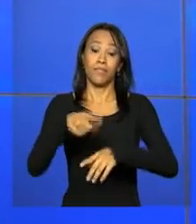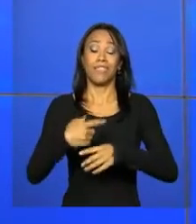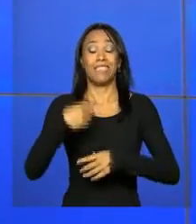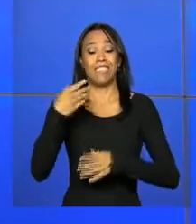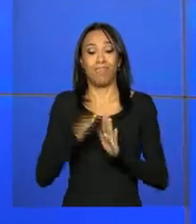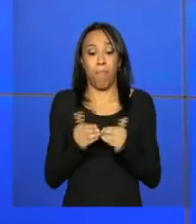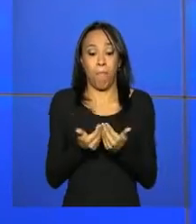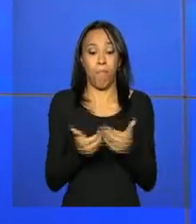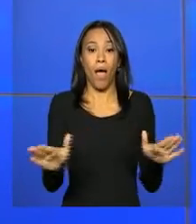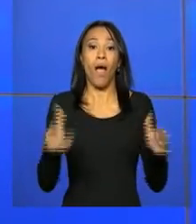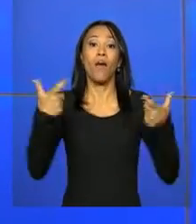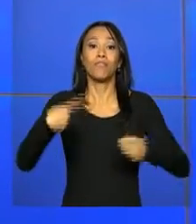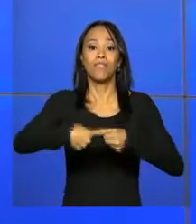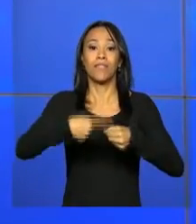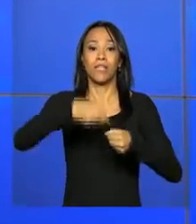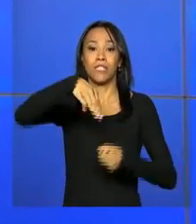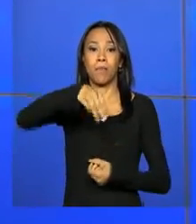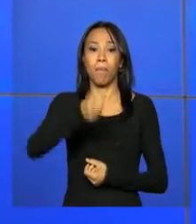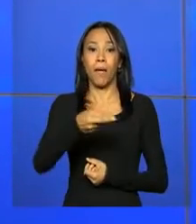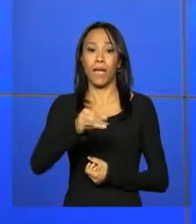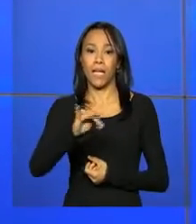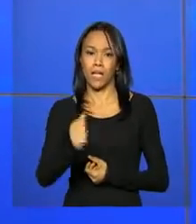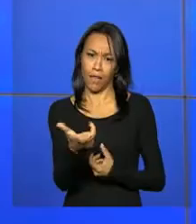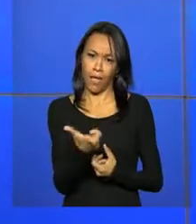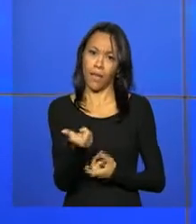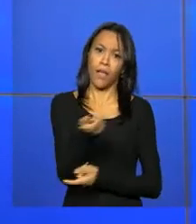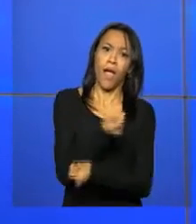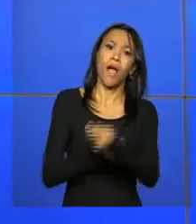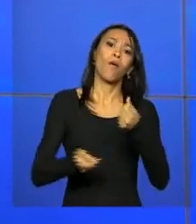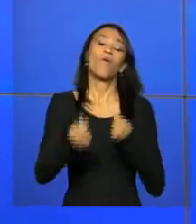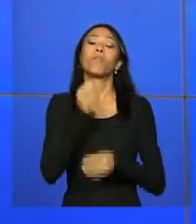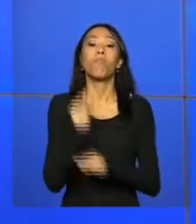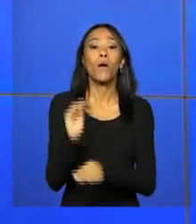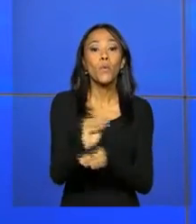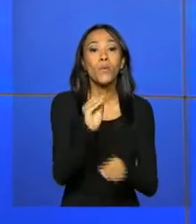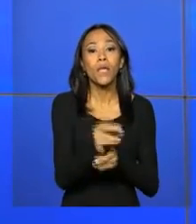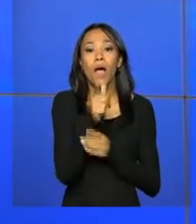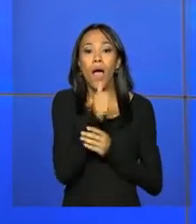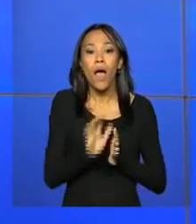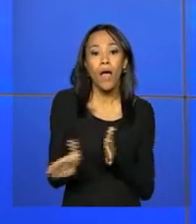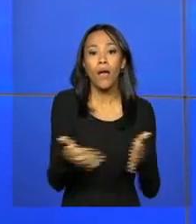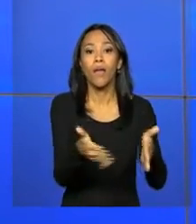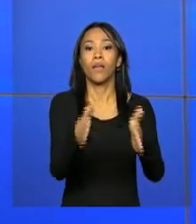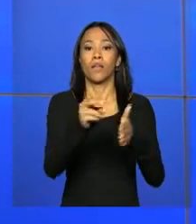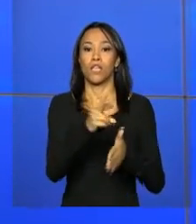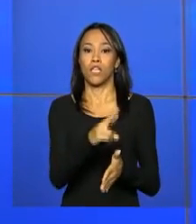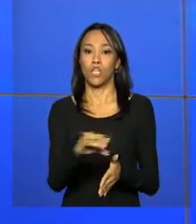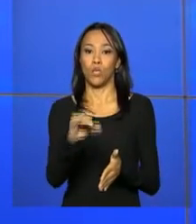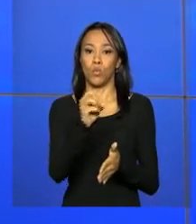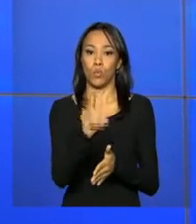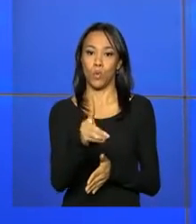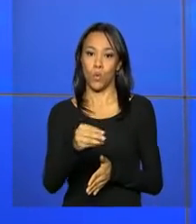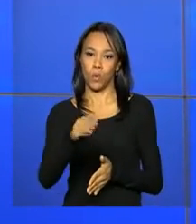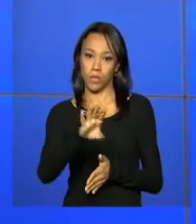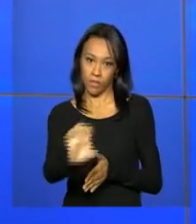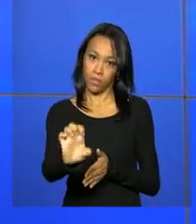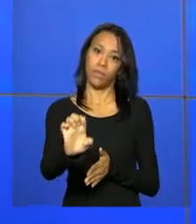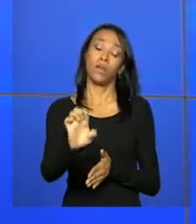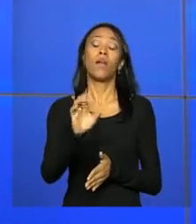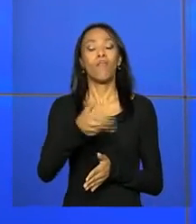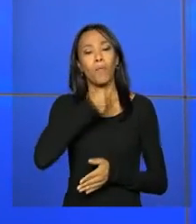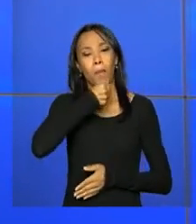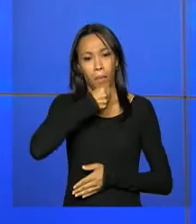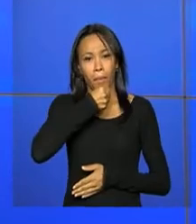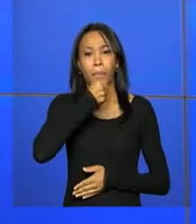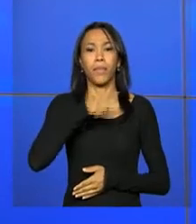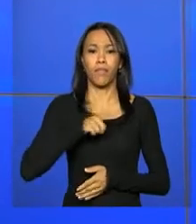Mariana querem um acordo para recuperar a bacia do Rio Doce. A afirmação foi feita em entrevista